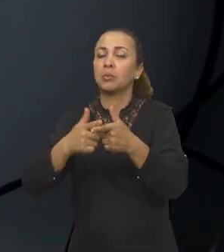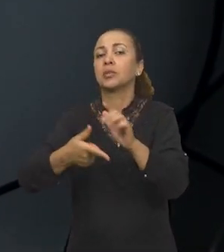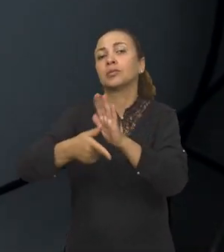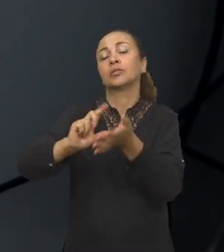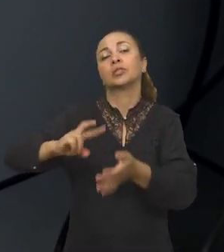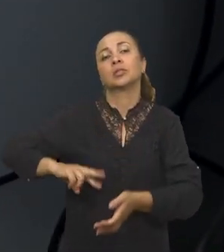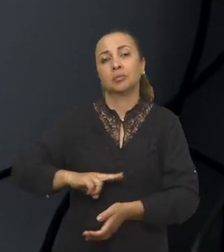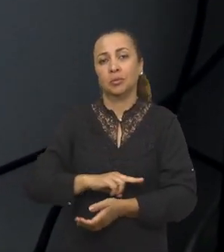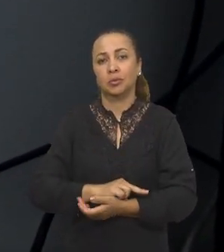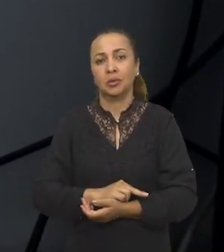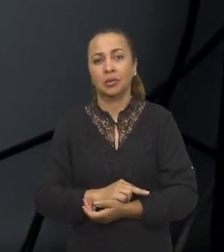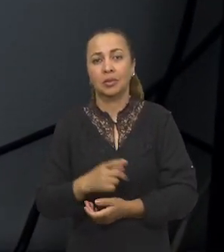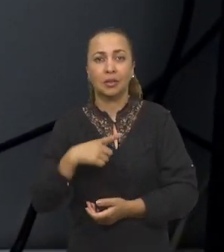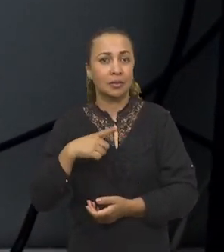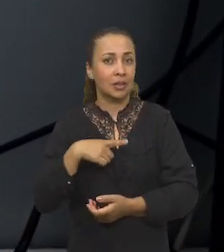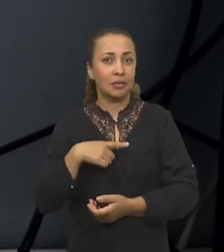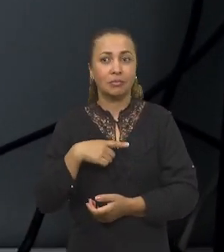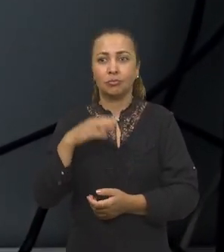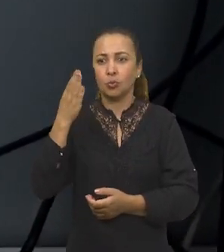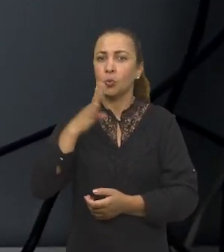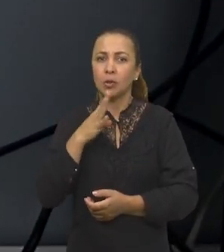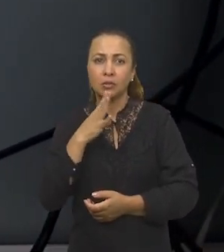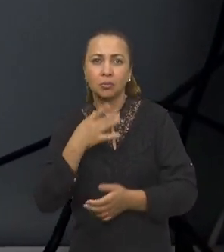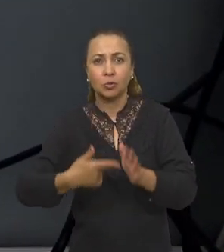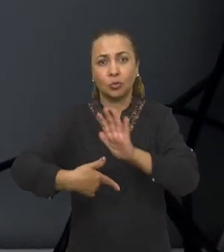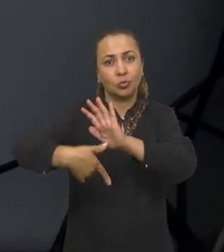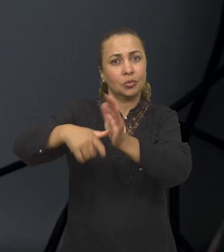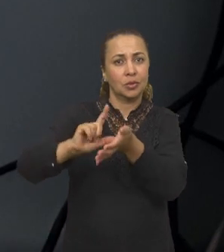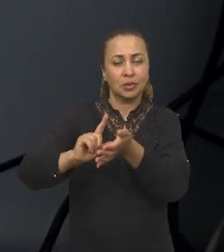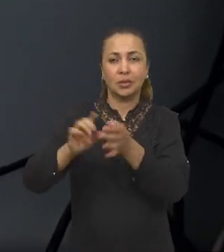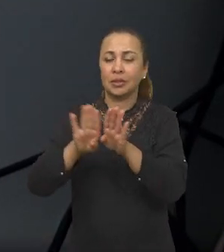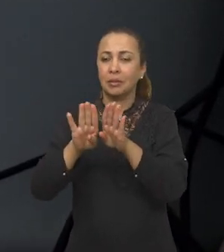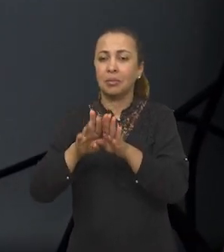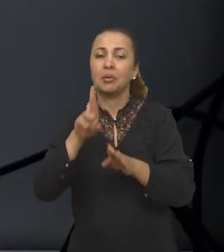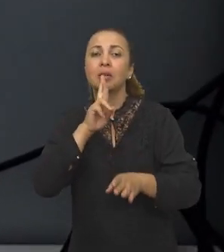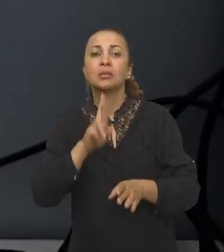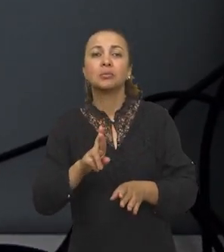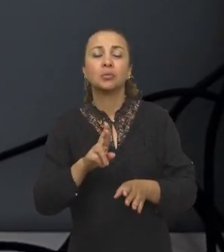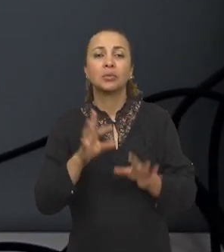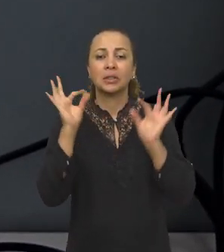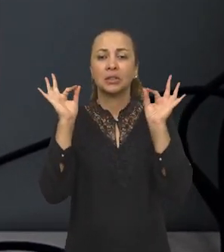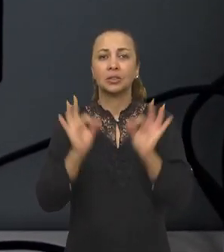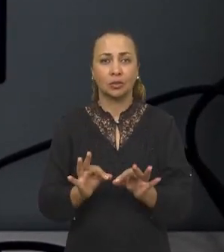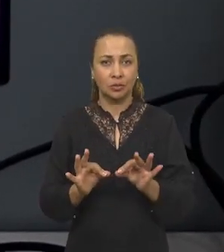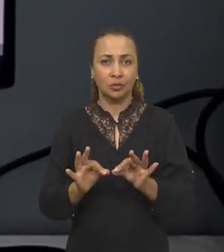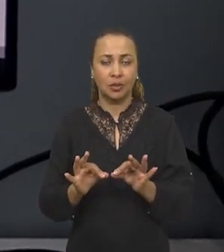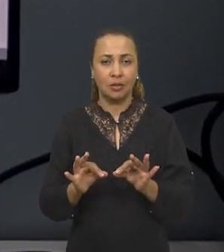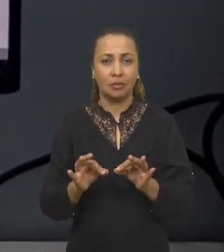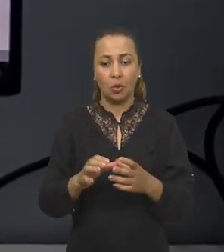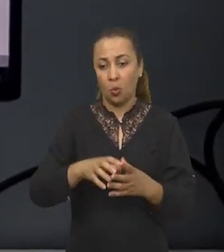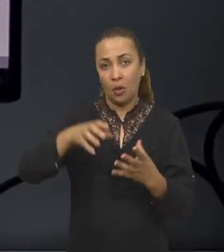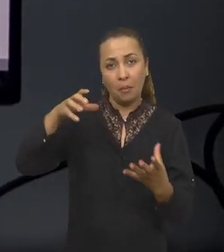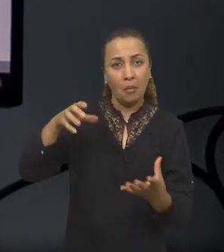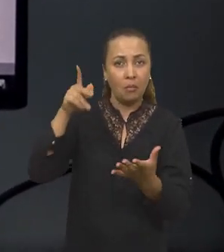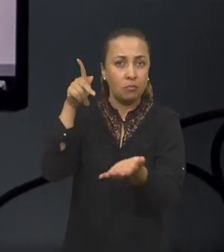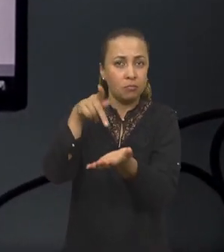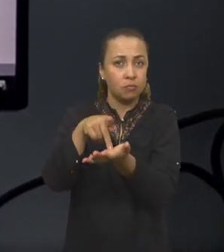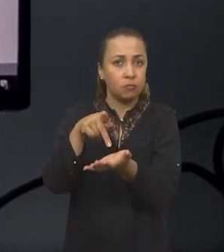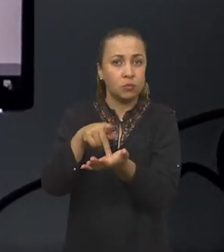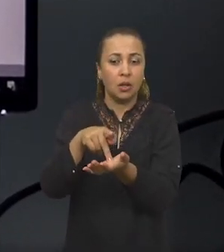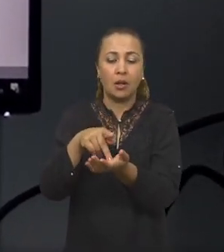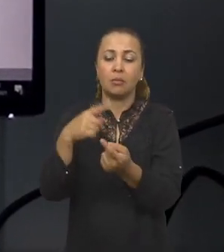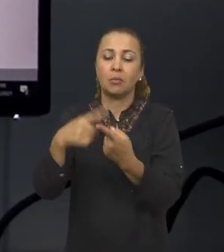A gente tem uma certa previsão e uma certa resolução. Você tem opções de resolução caso